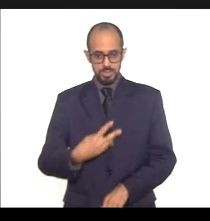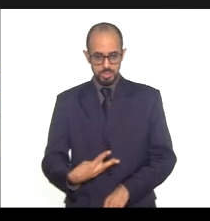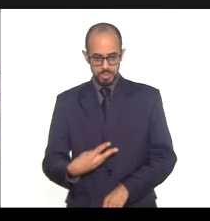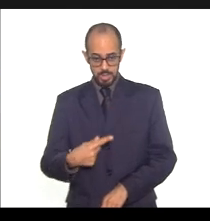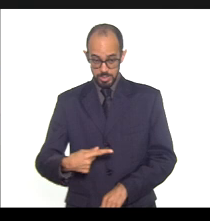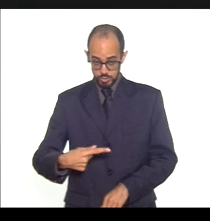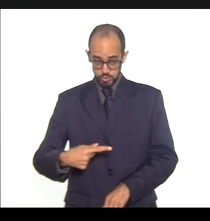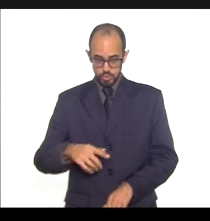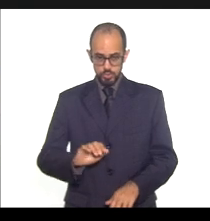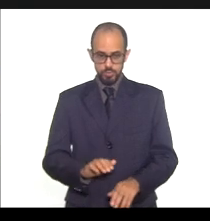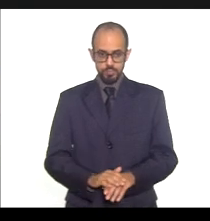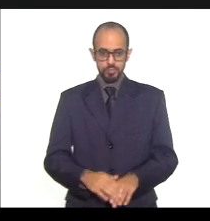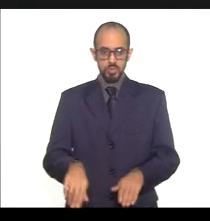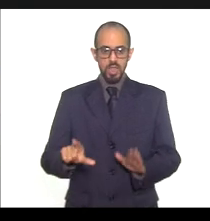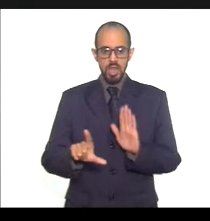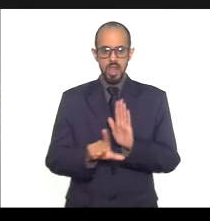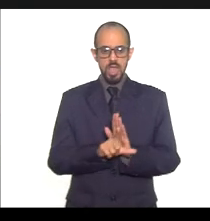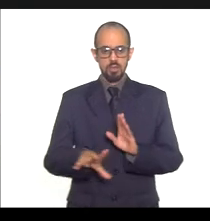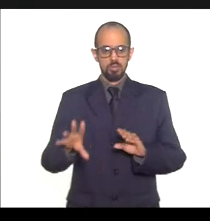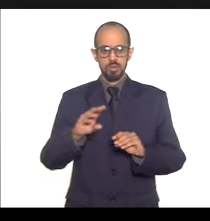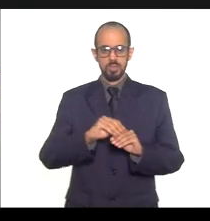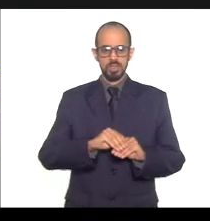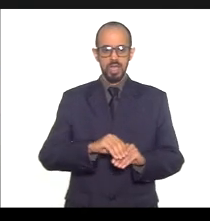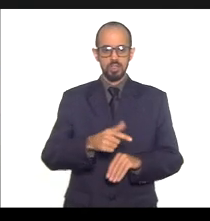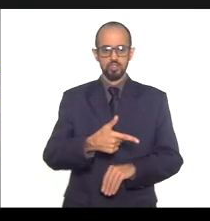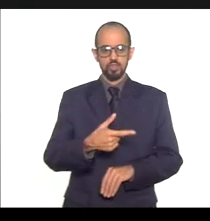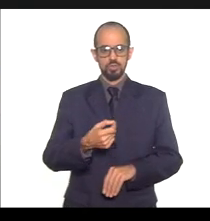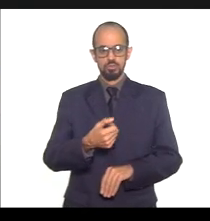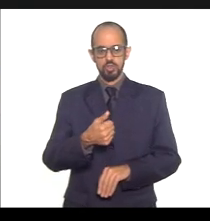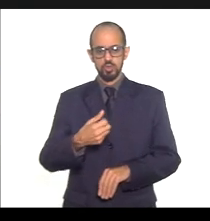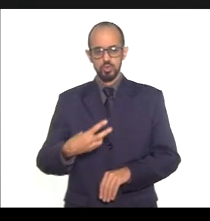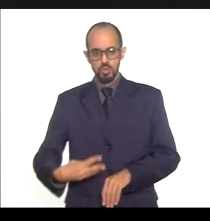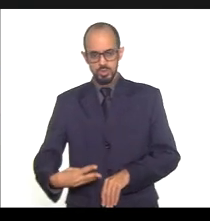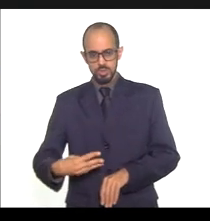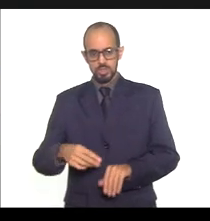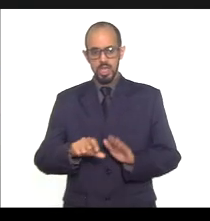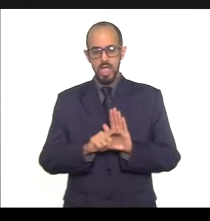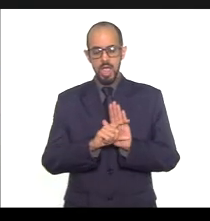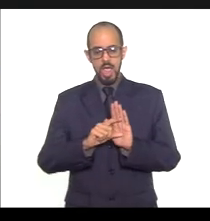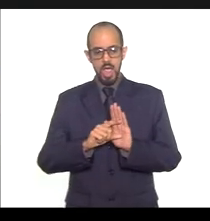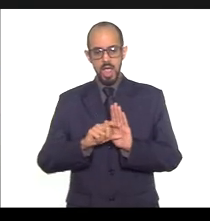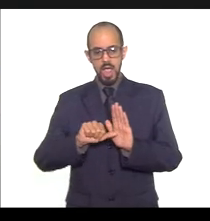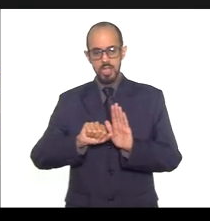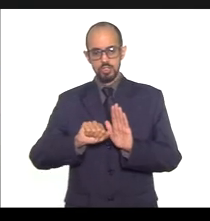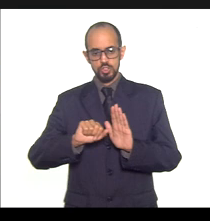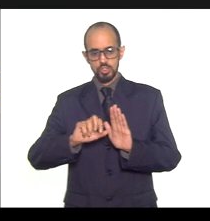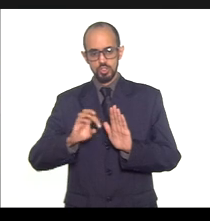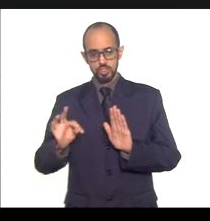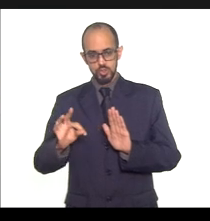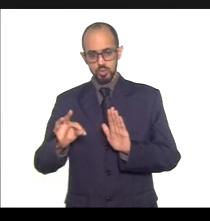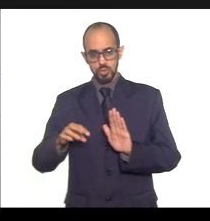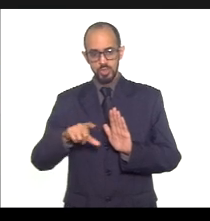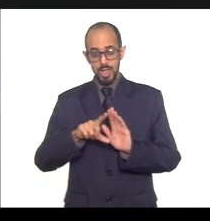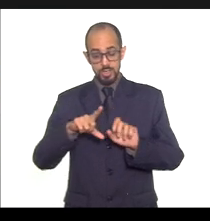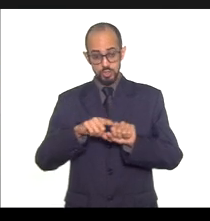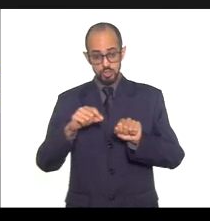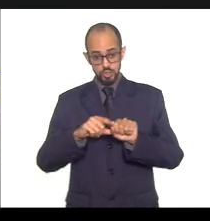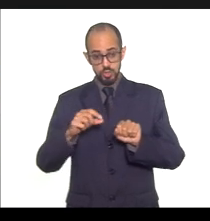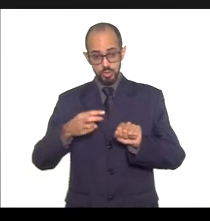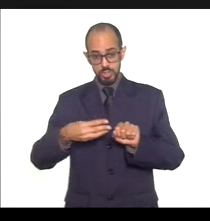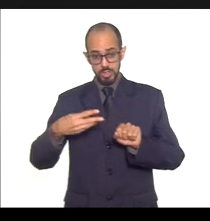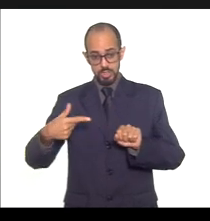Lei complementar 1.4.1 de 2012. Artigo 36. O gestor do SUS, em cada ente da